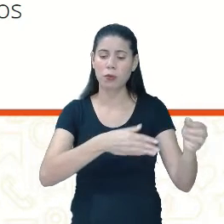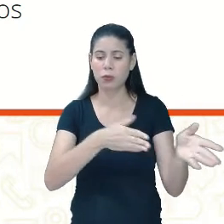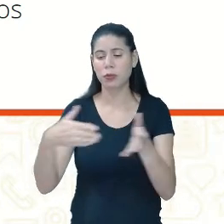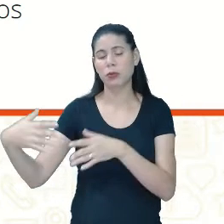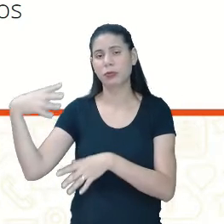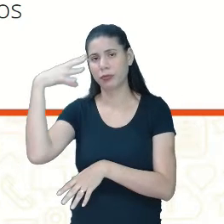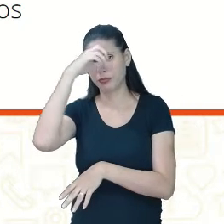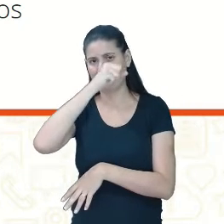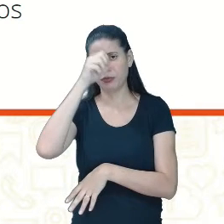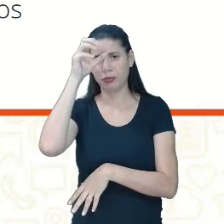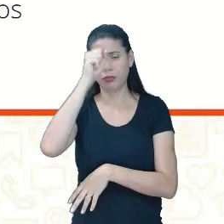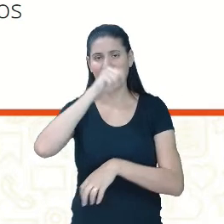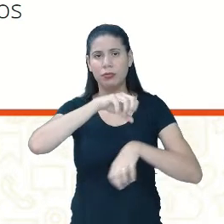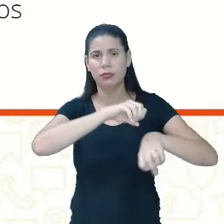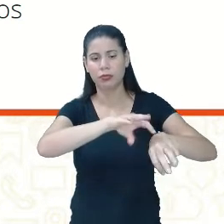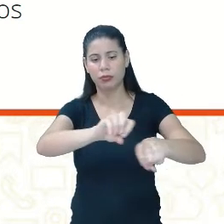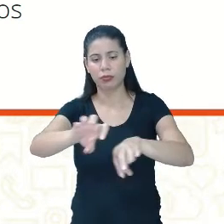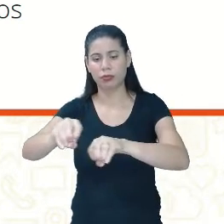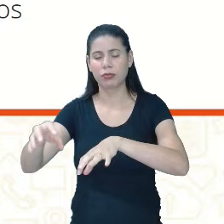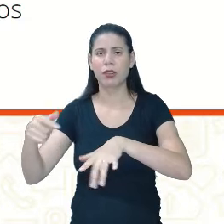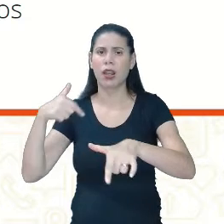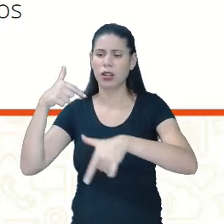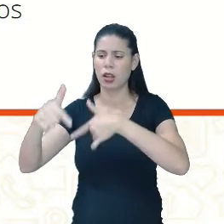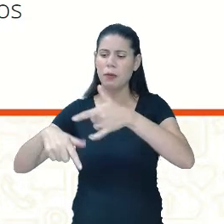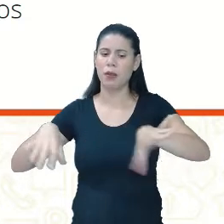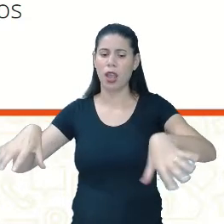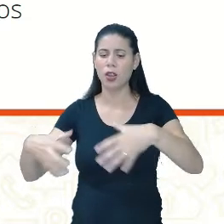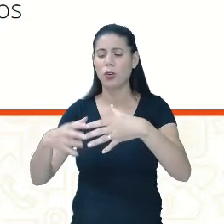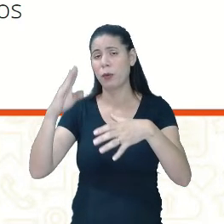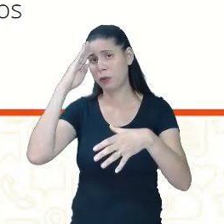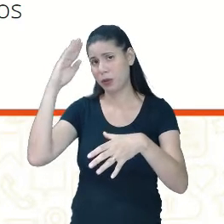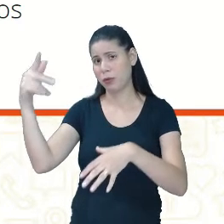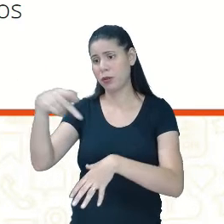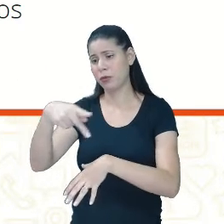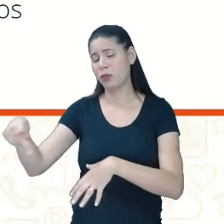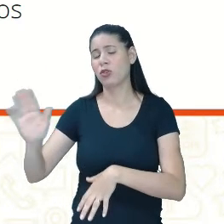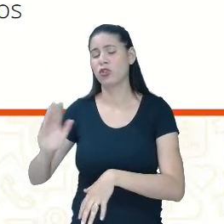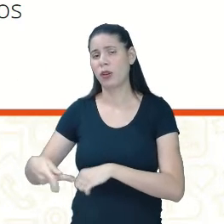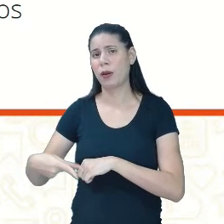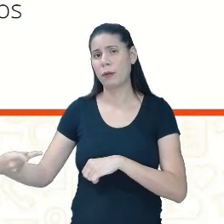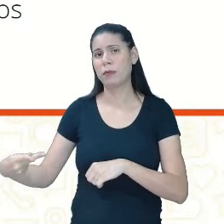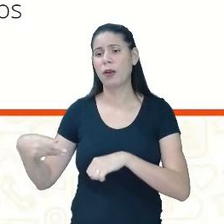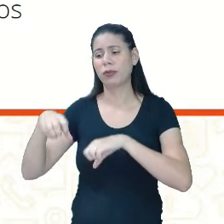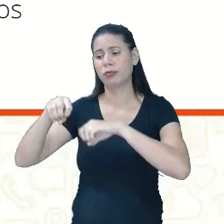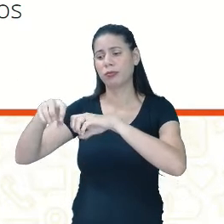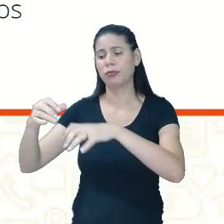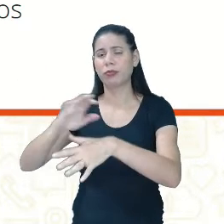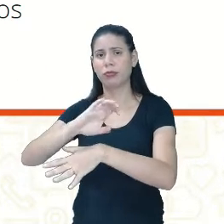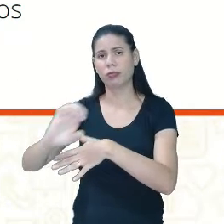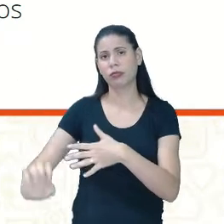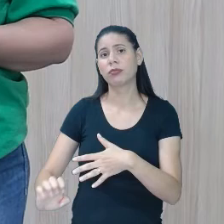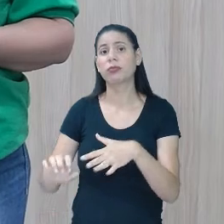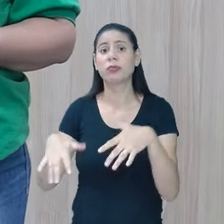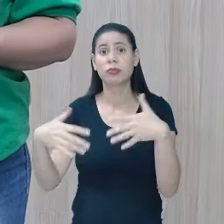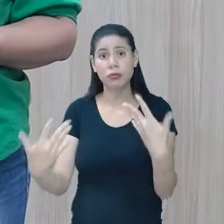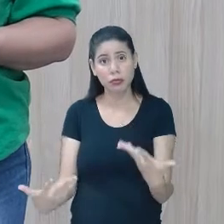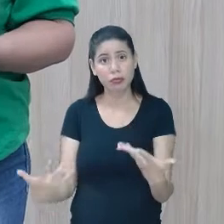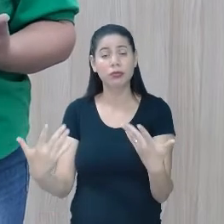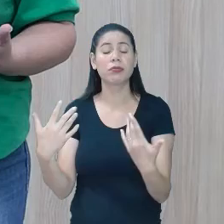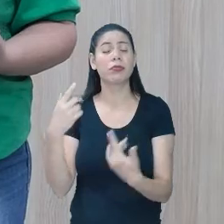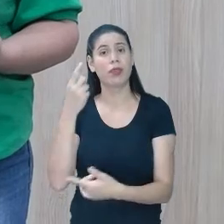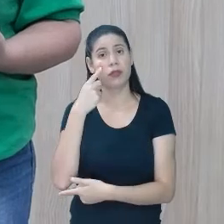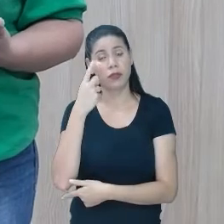educativo. Atuar em equipe, inclusive com professores especializados em educação especial. Então, veja